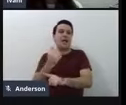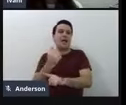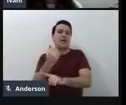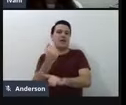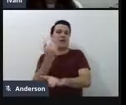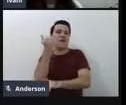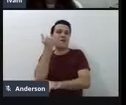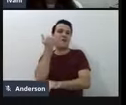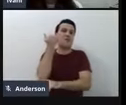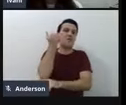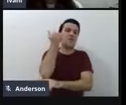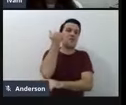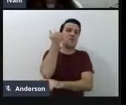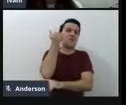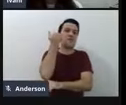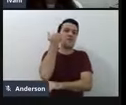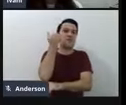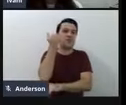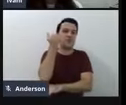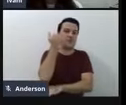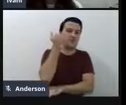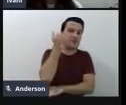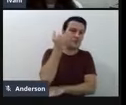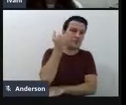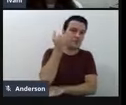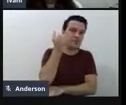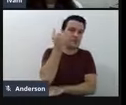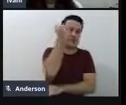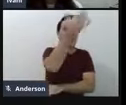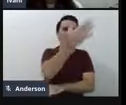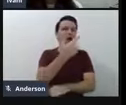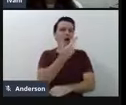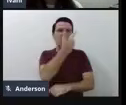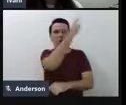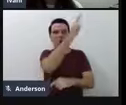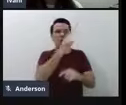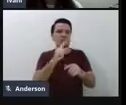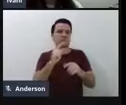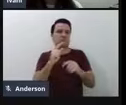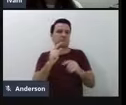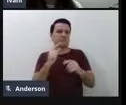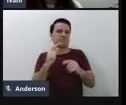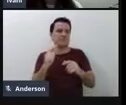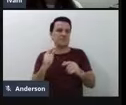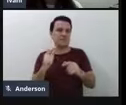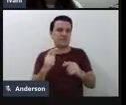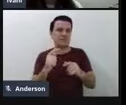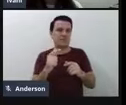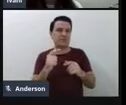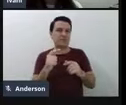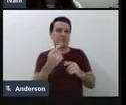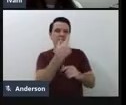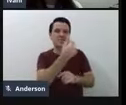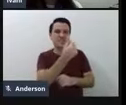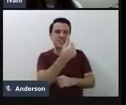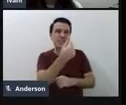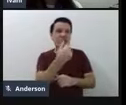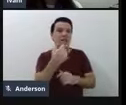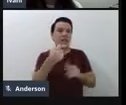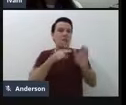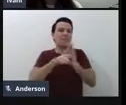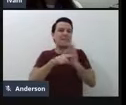fomento da